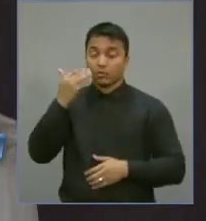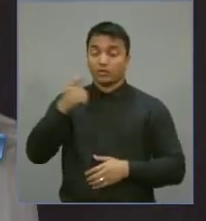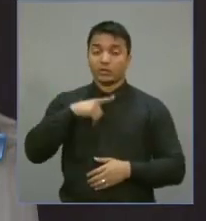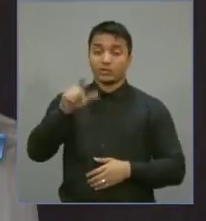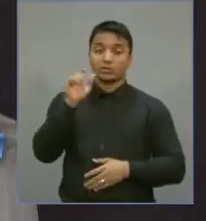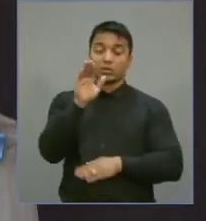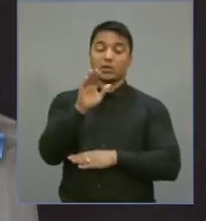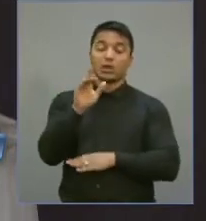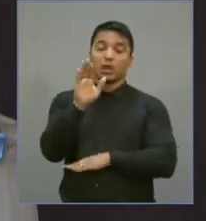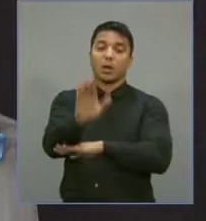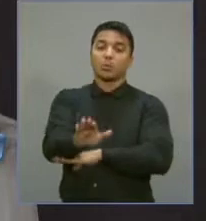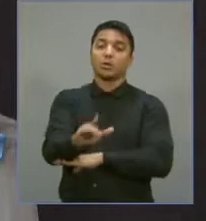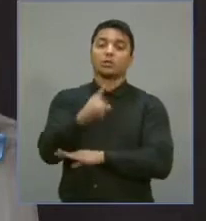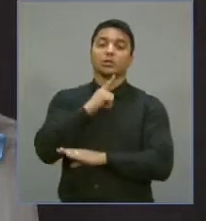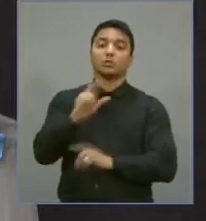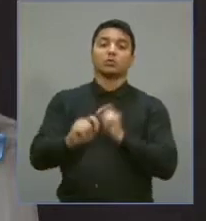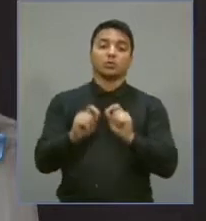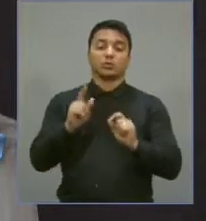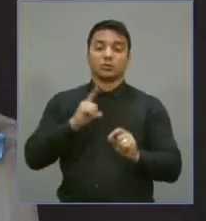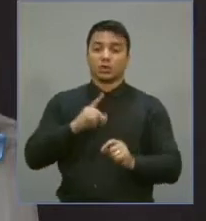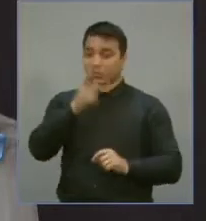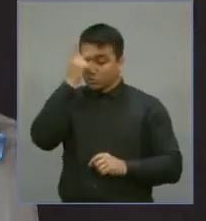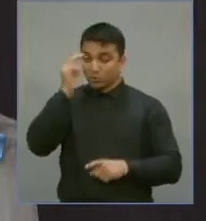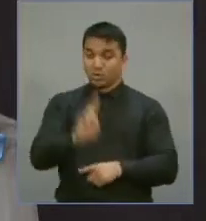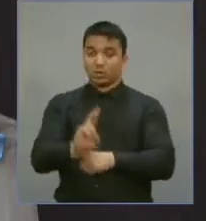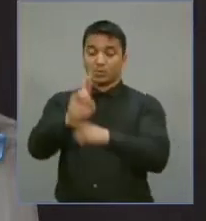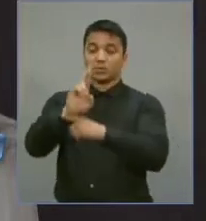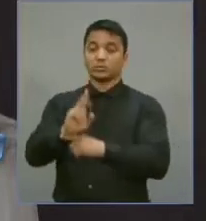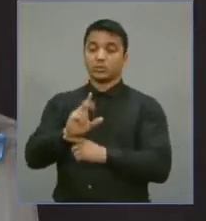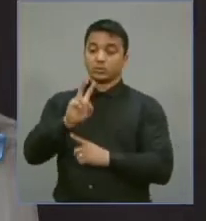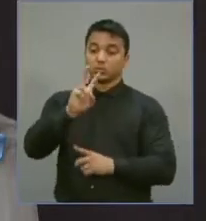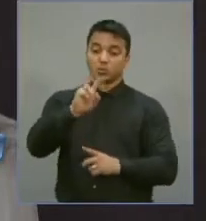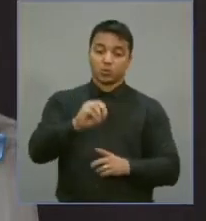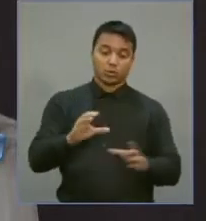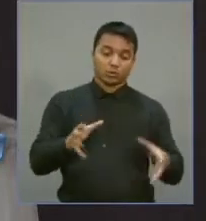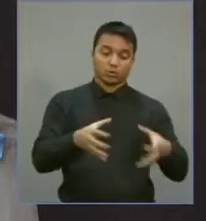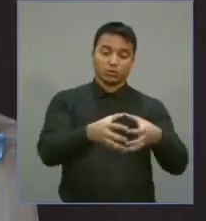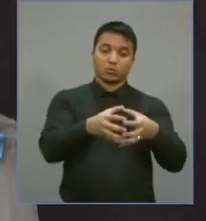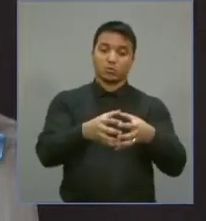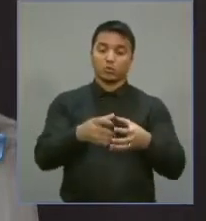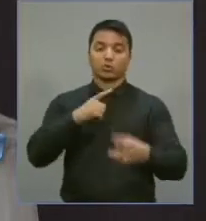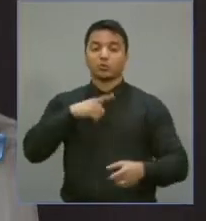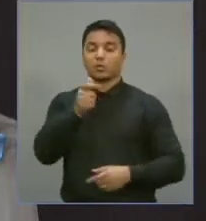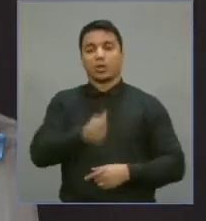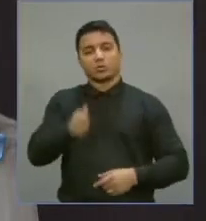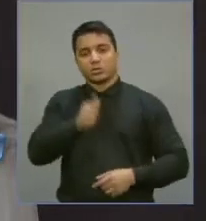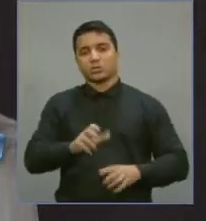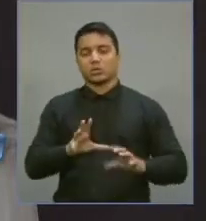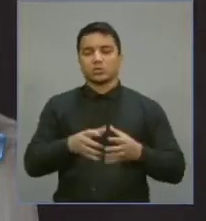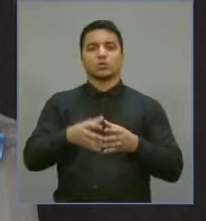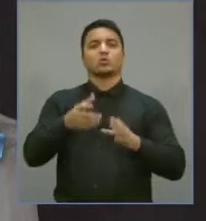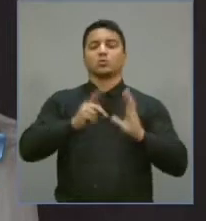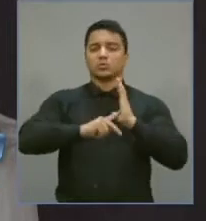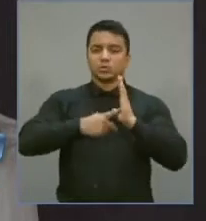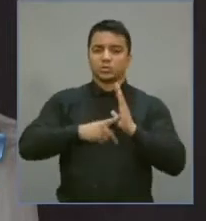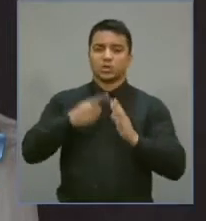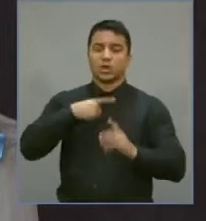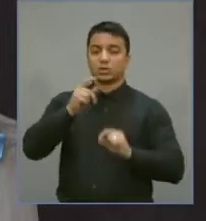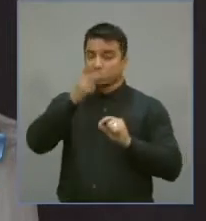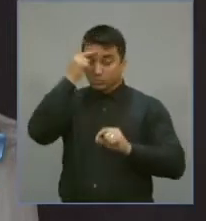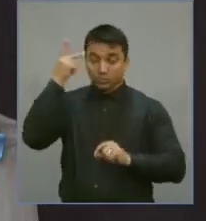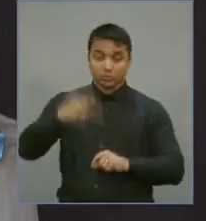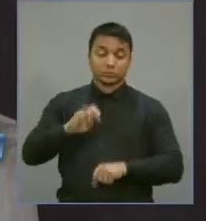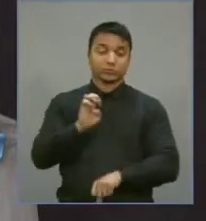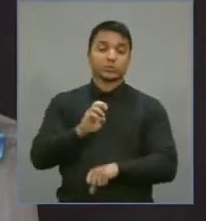Abolição, onde lá estavam representantes de 50 entidades e associações, sindicatos dos servidores